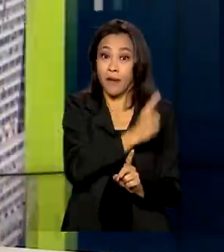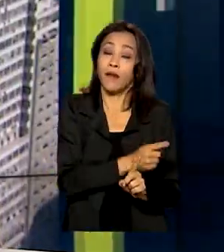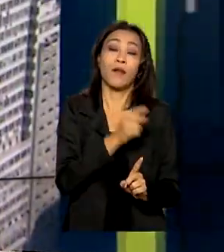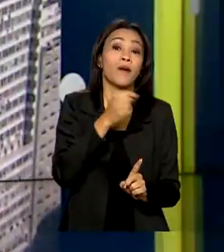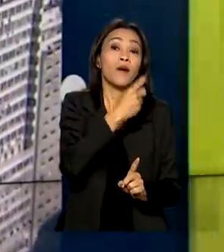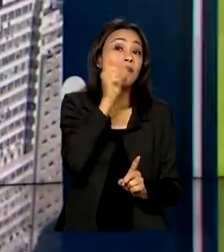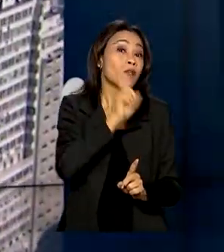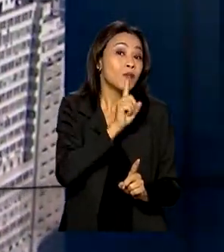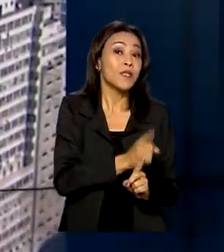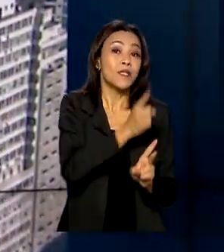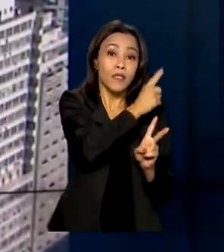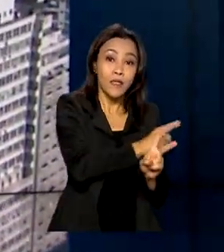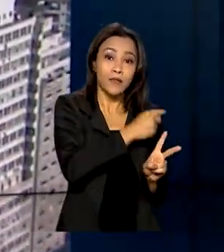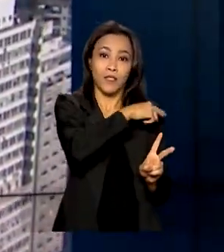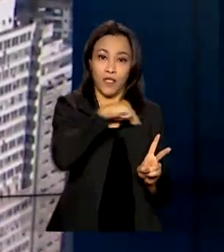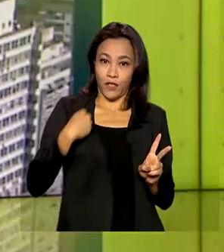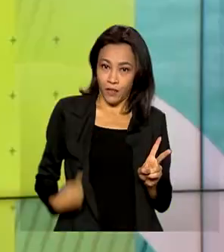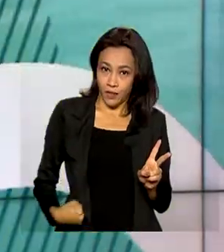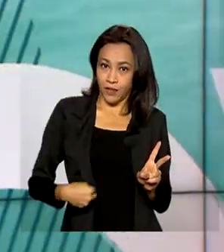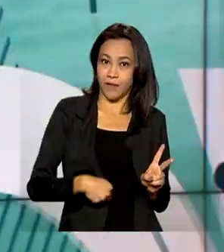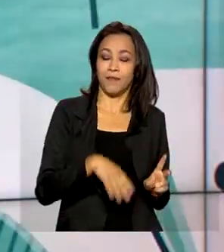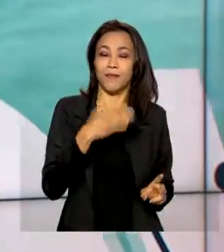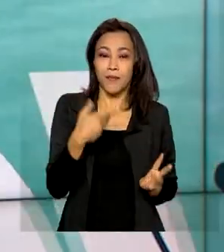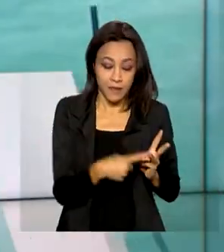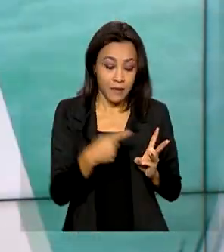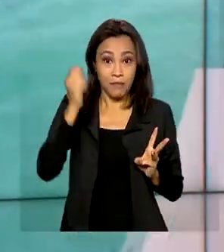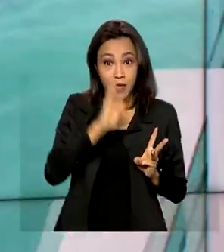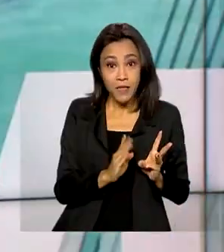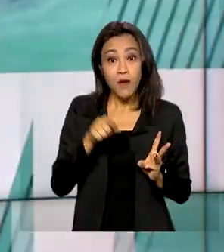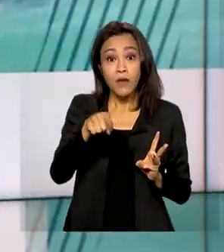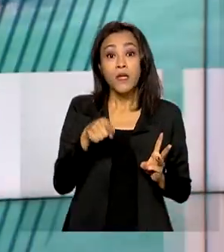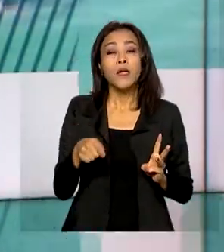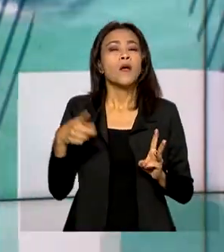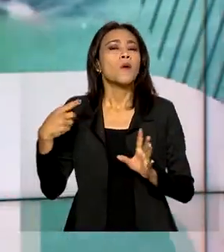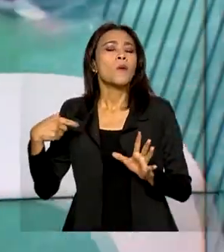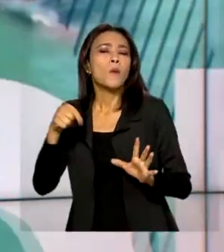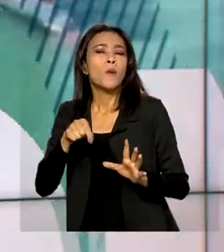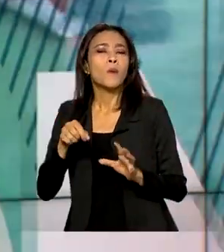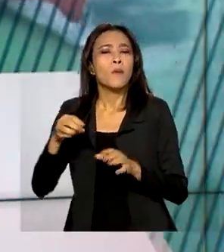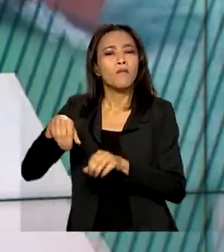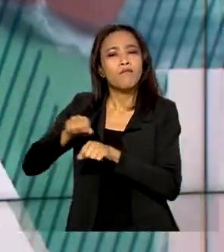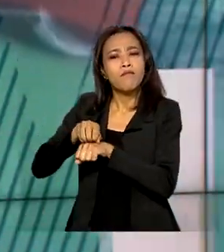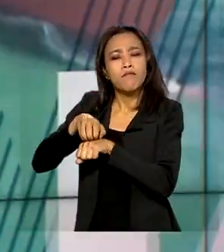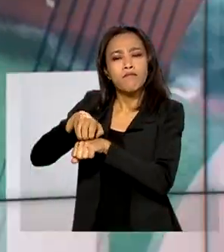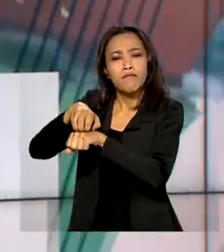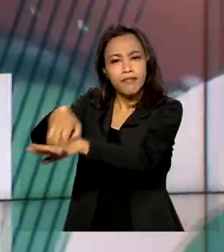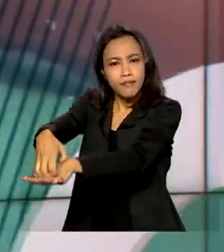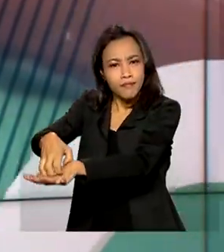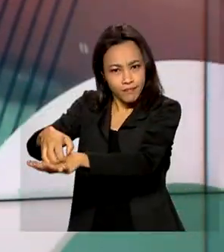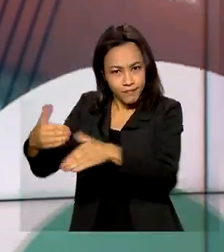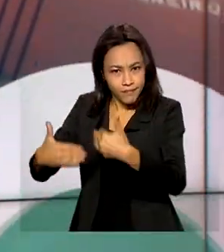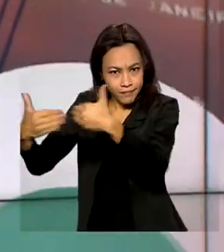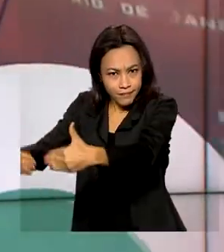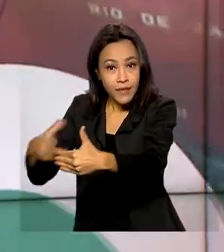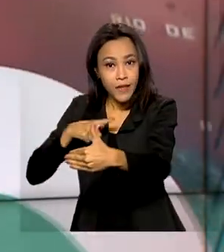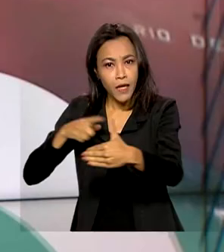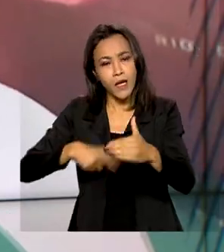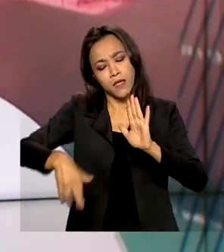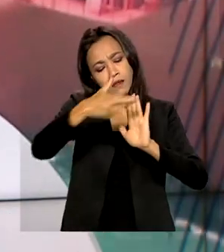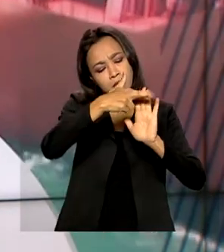O cartilhão de bebidas, lançado pelo Ministério da Agricultura, Pecuária e Abastecimento, consolida as normas